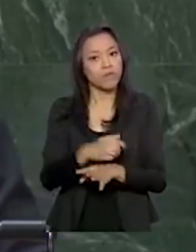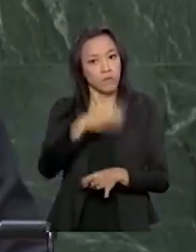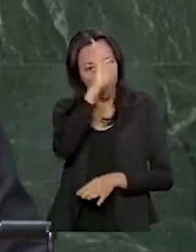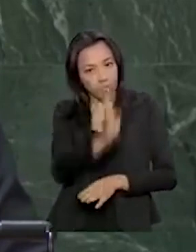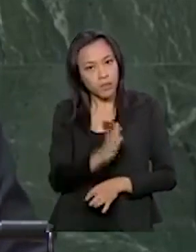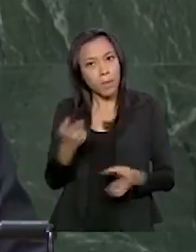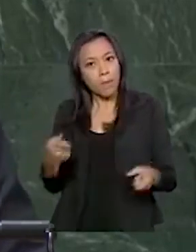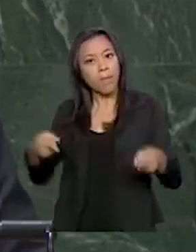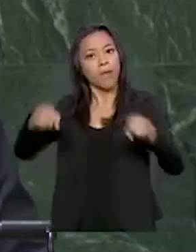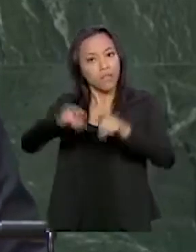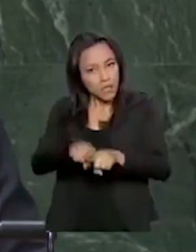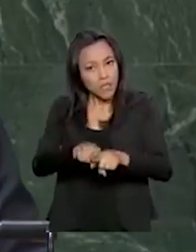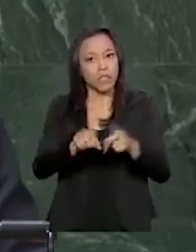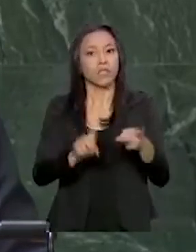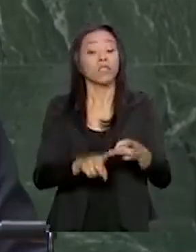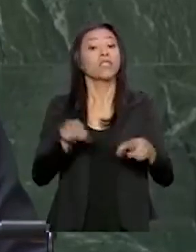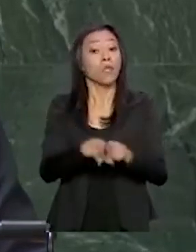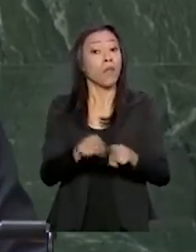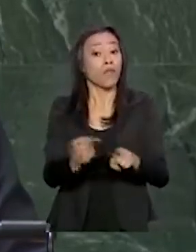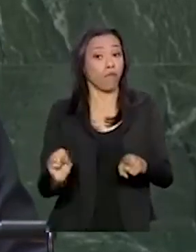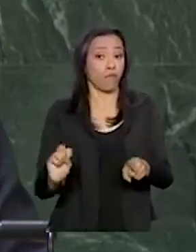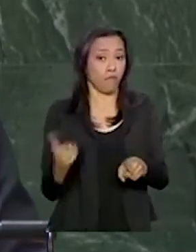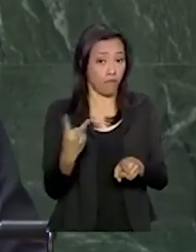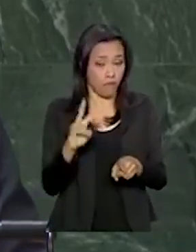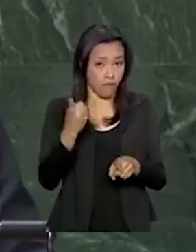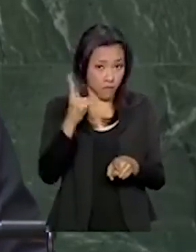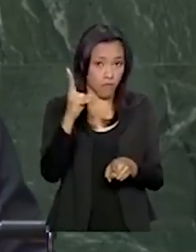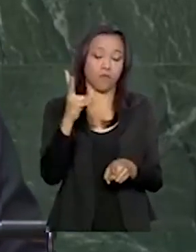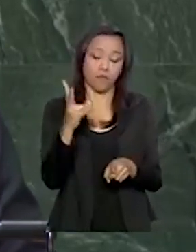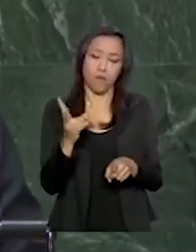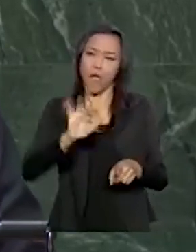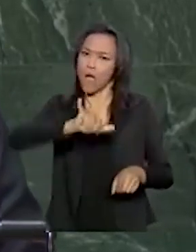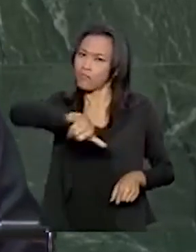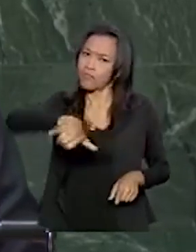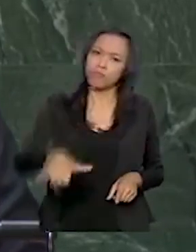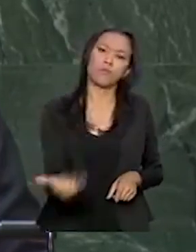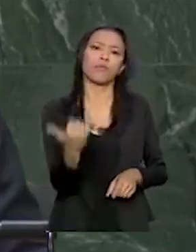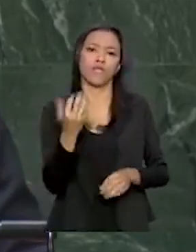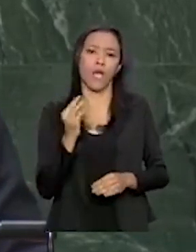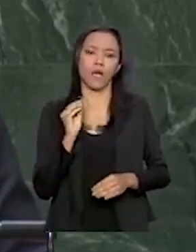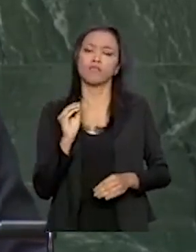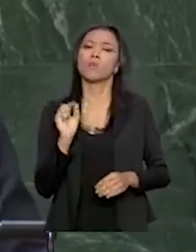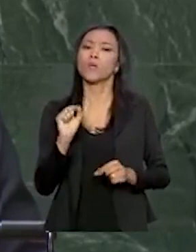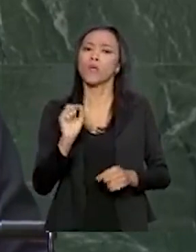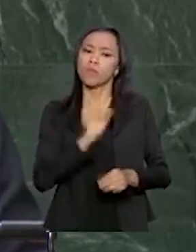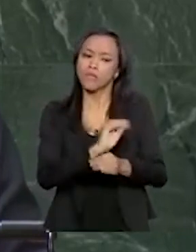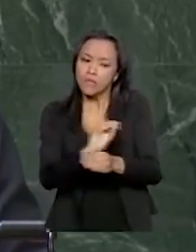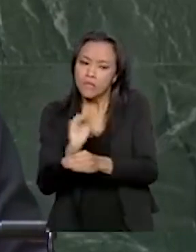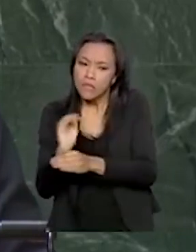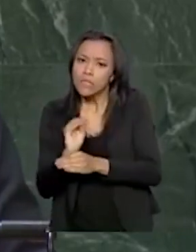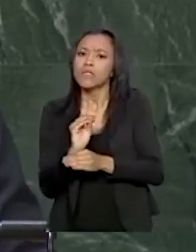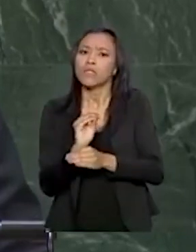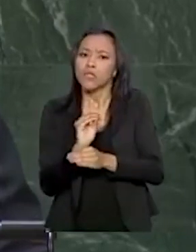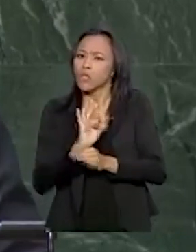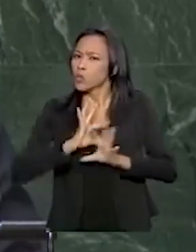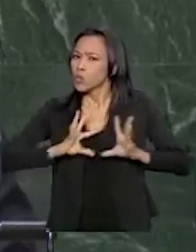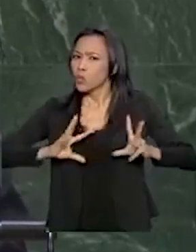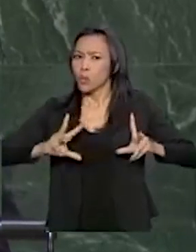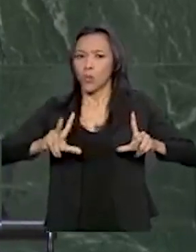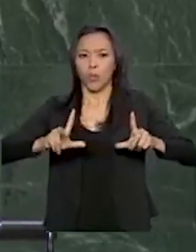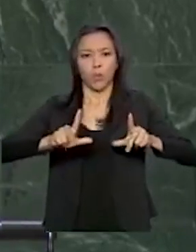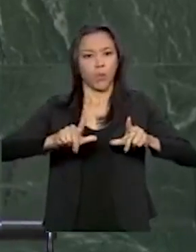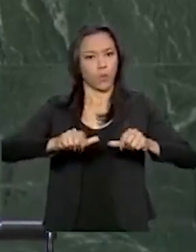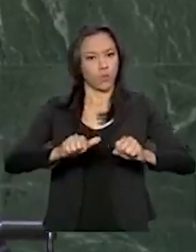e agregando valor, aproveitar de forma sustentável todo o nosso potencial.